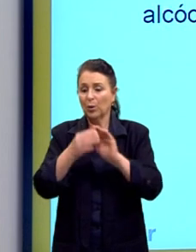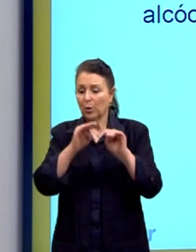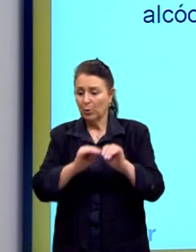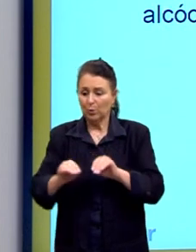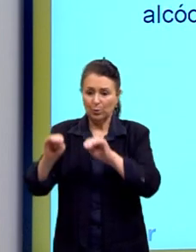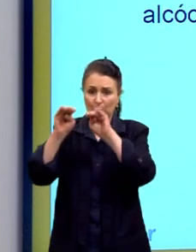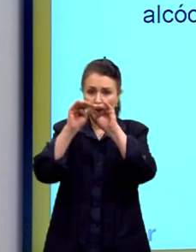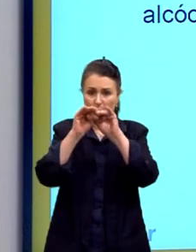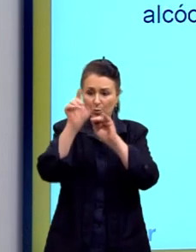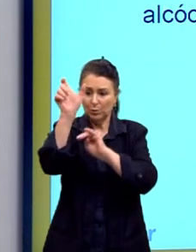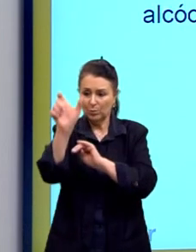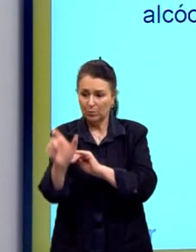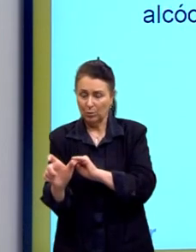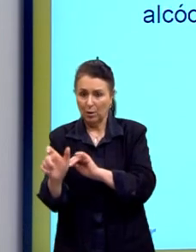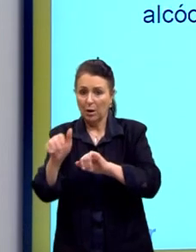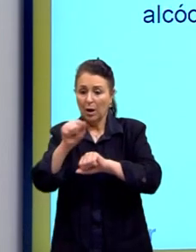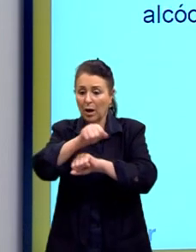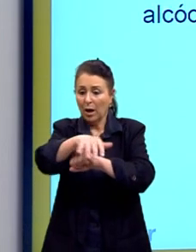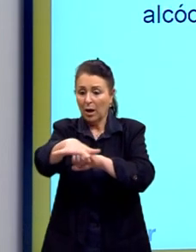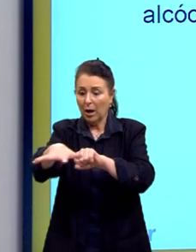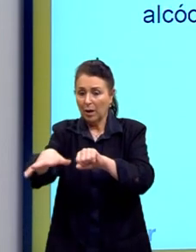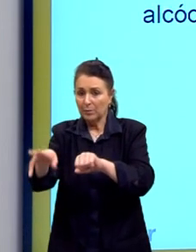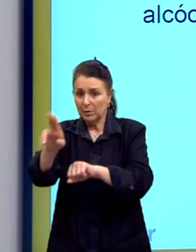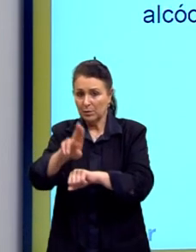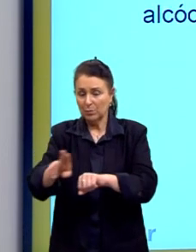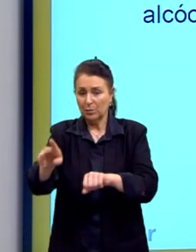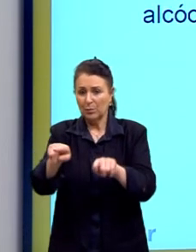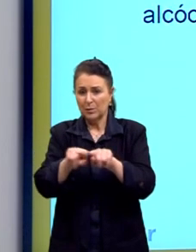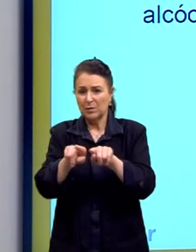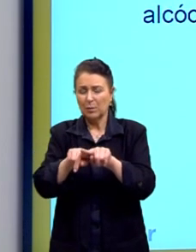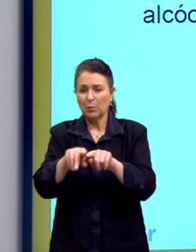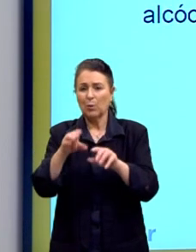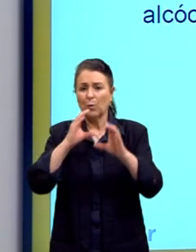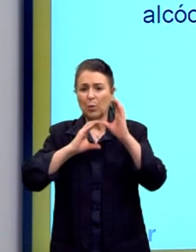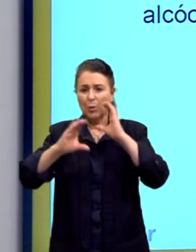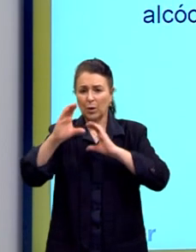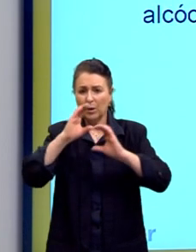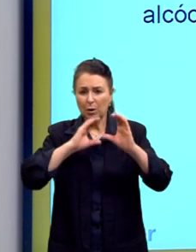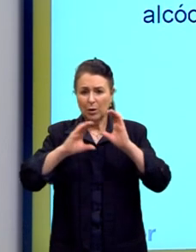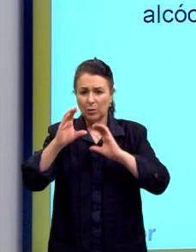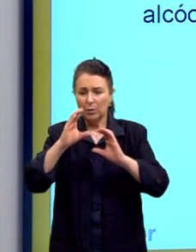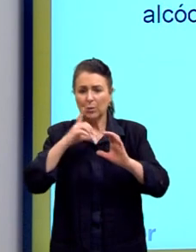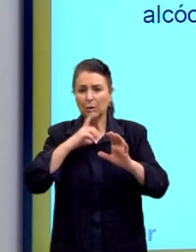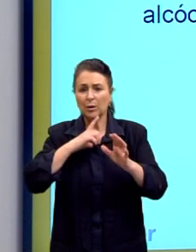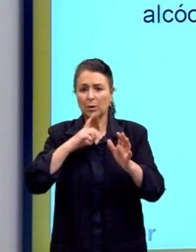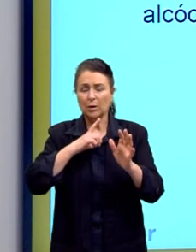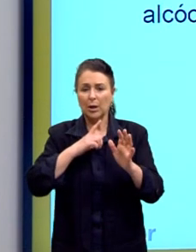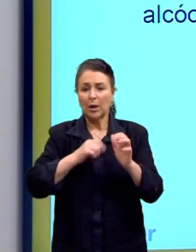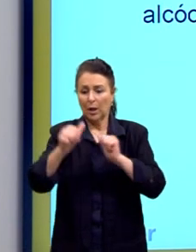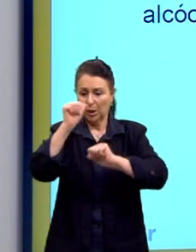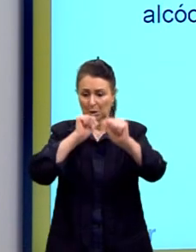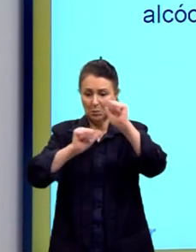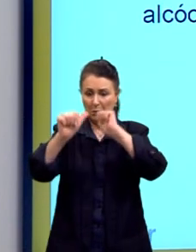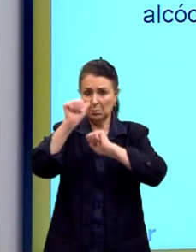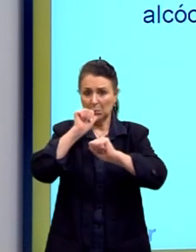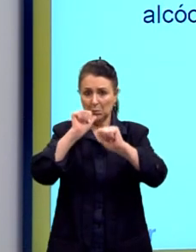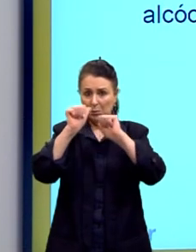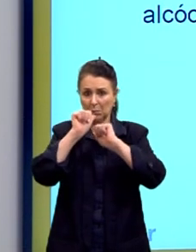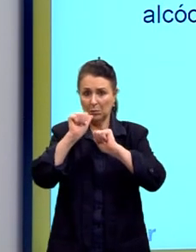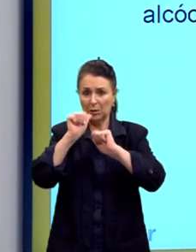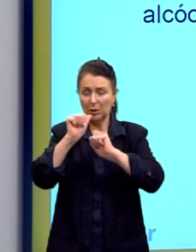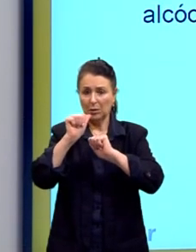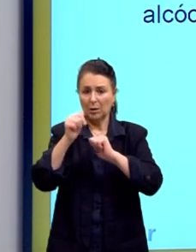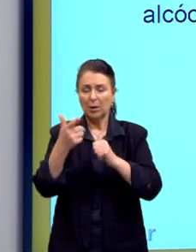muito, a mídia usa muito isso. Eu citei aqui o exemplo do cantor Zeca Pagodinho, consome bíblias alcoólicas, logo, ingerir